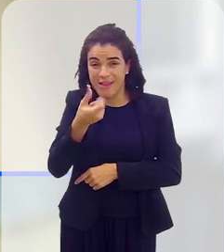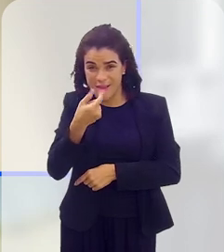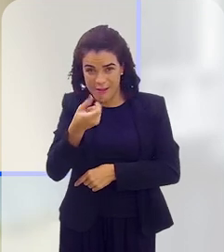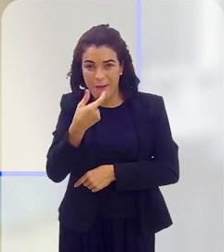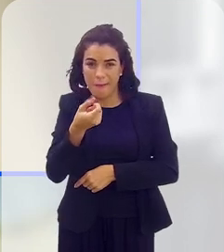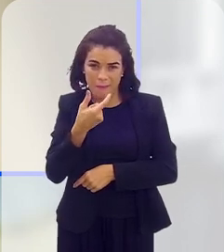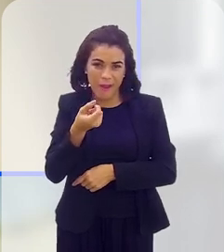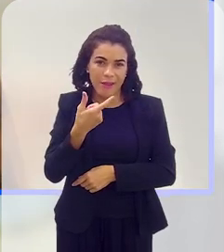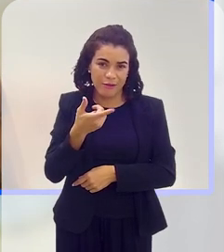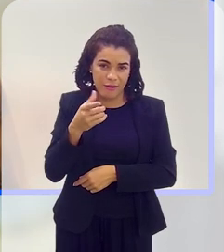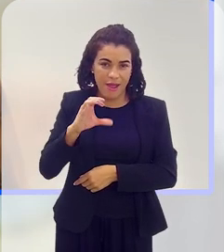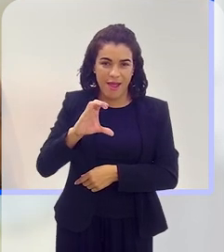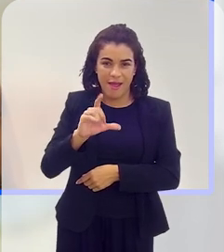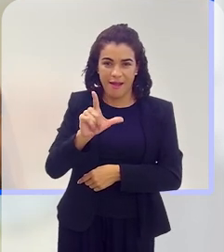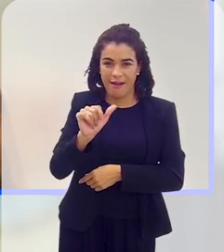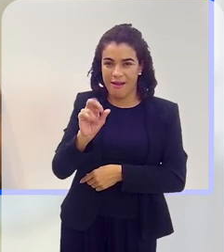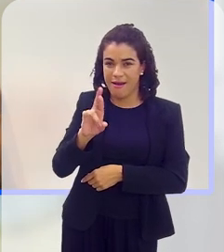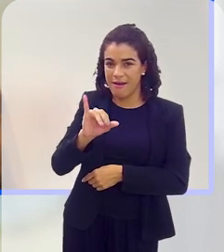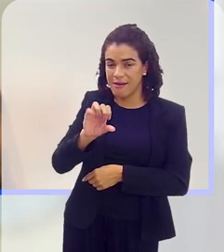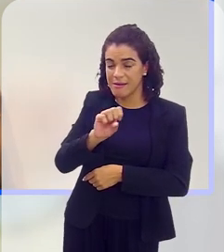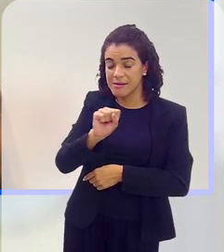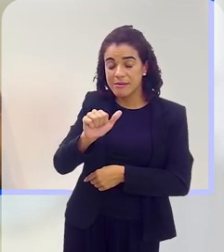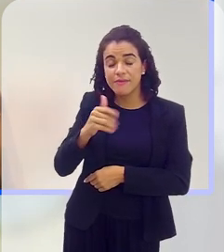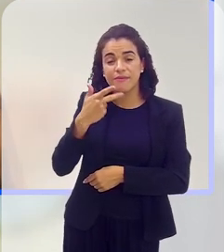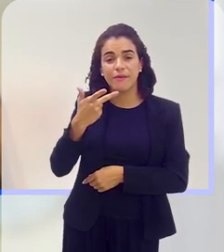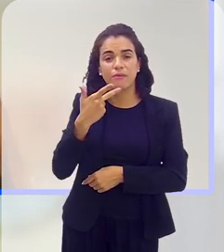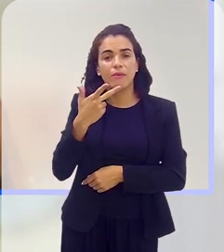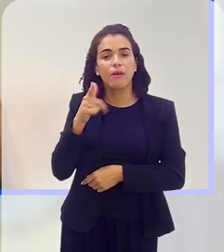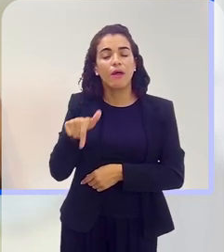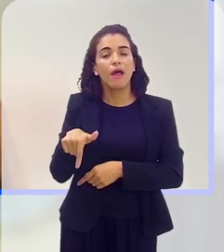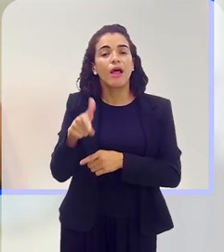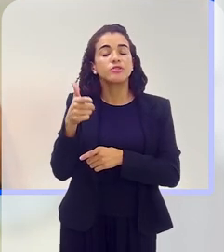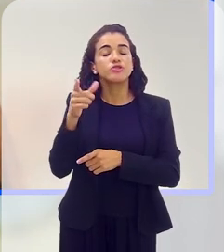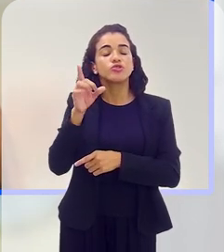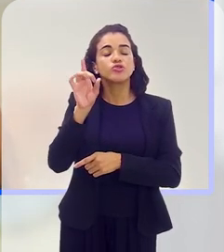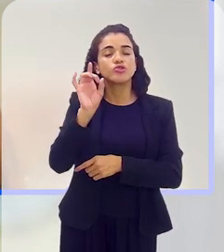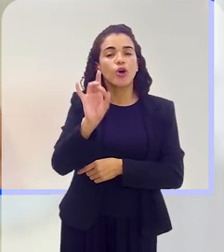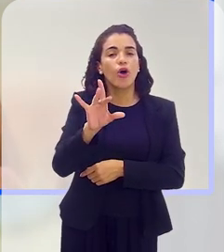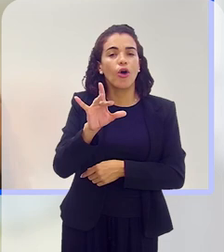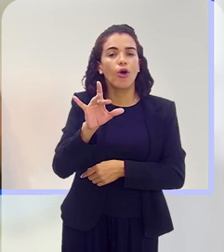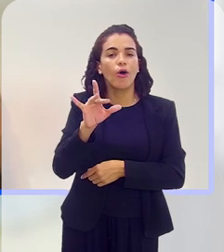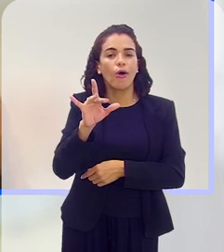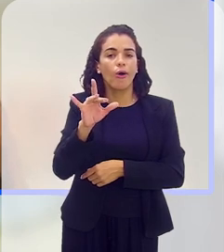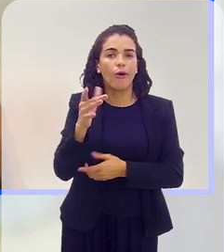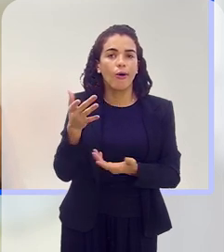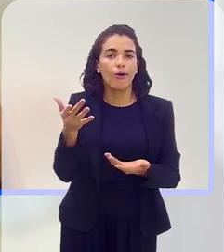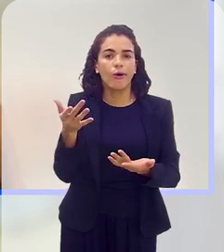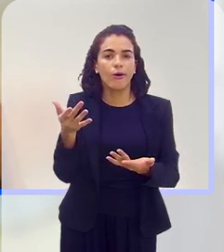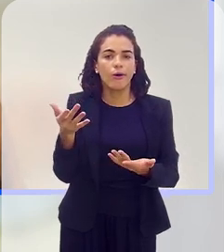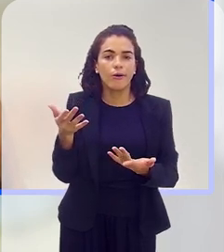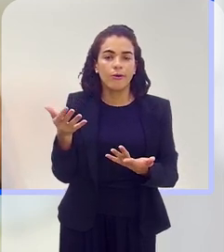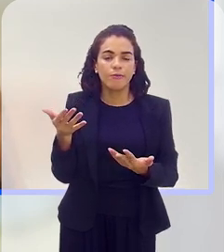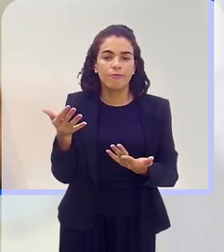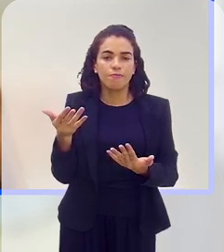medicação, conforme muito bem a Clarice falou, mas ela só vai atingir até a